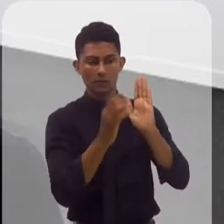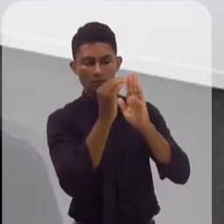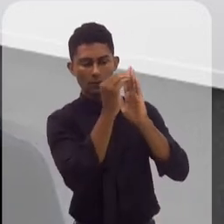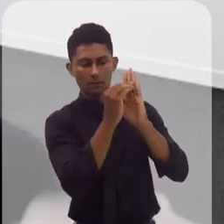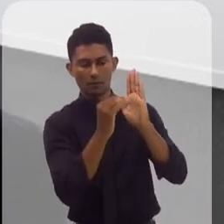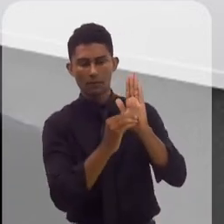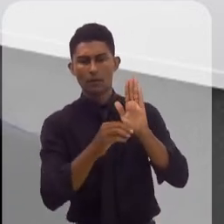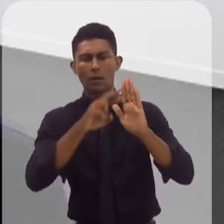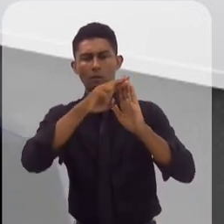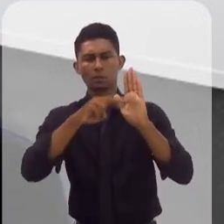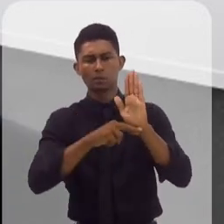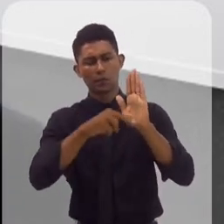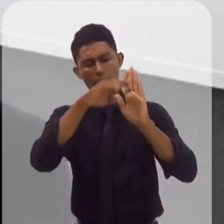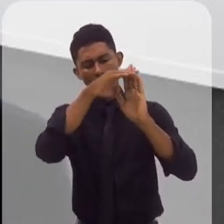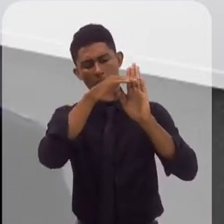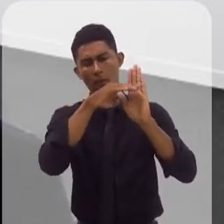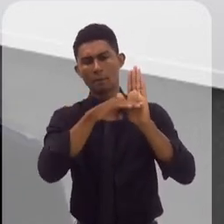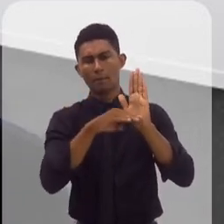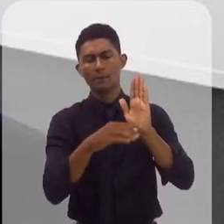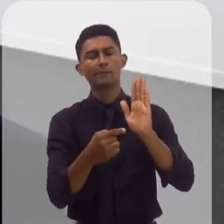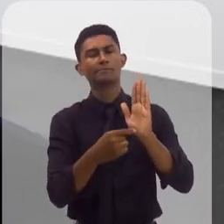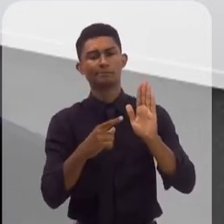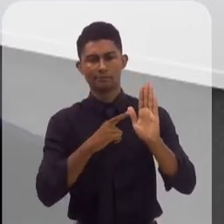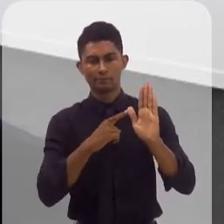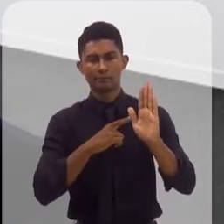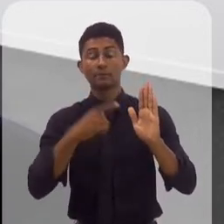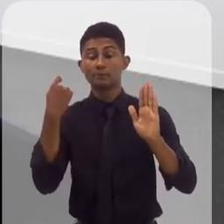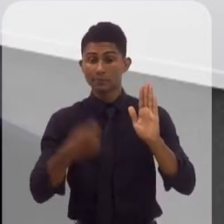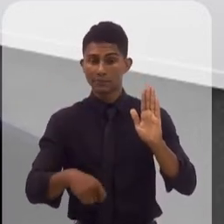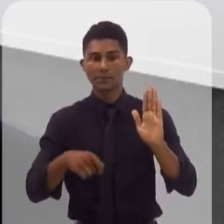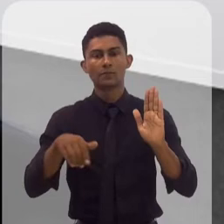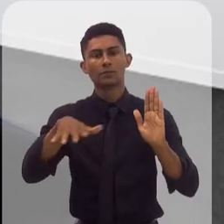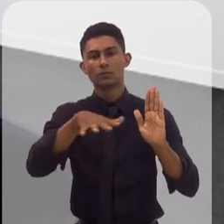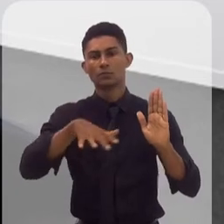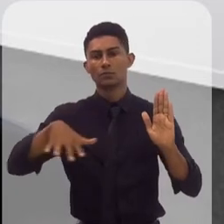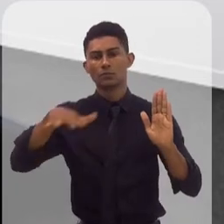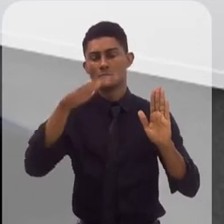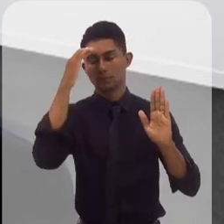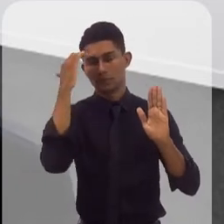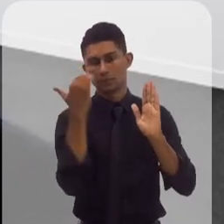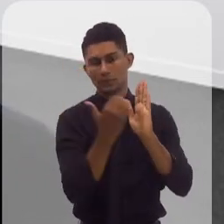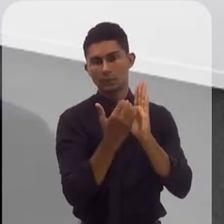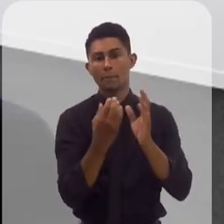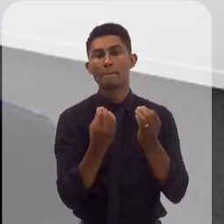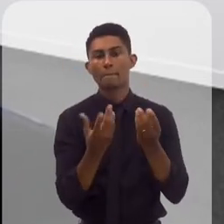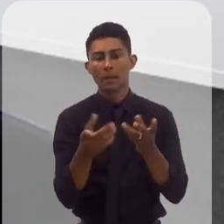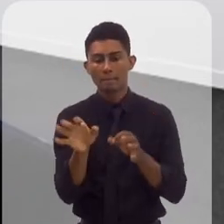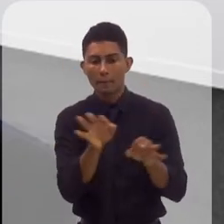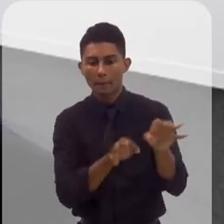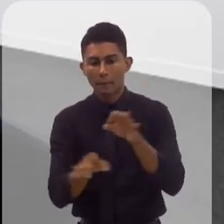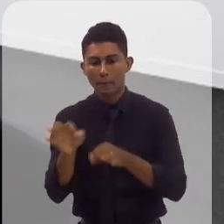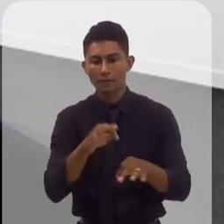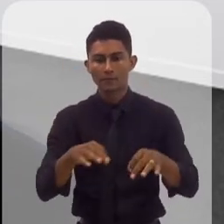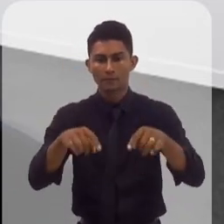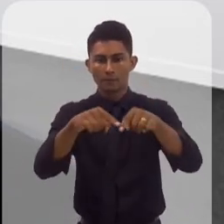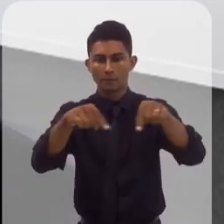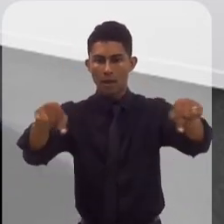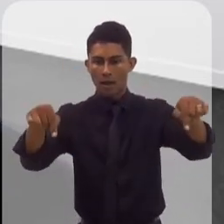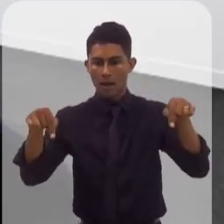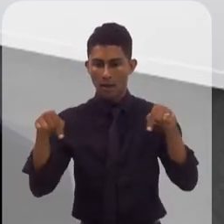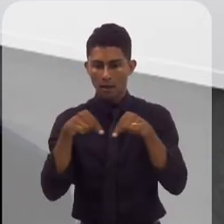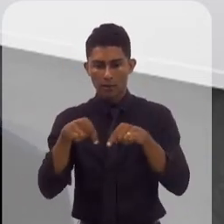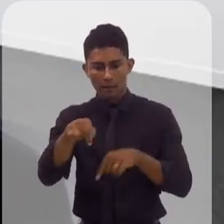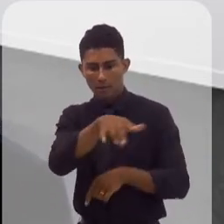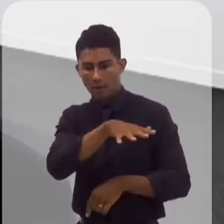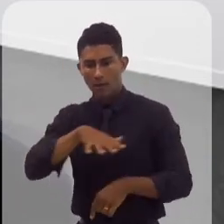a regulamentação, todo o passo a passo que tem que ser seguido para que um projeto possa fazer uso daquela área,